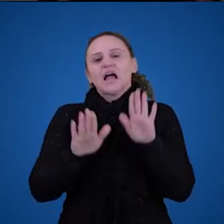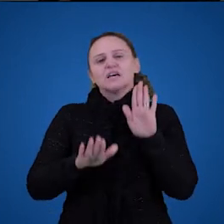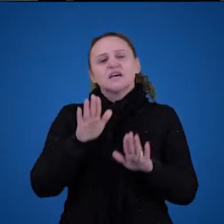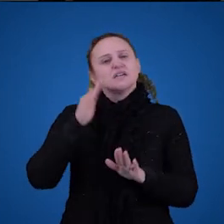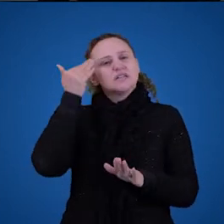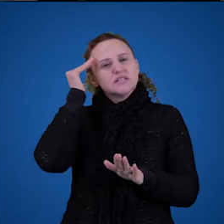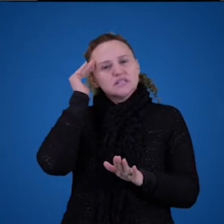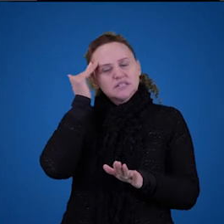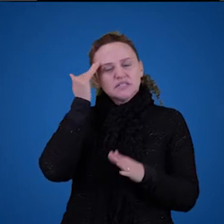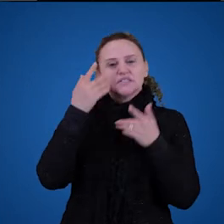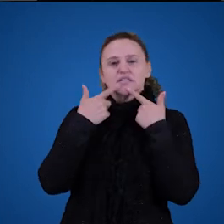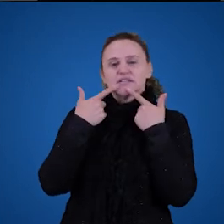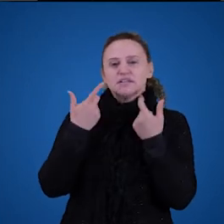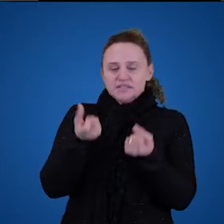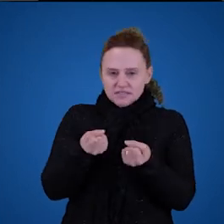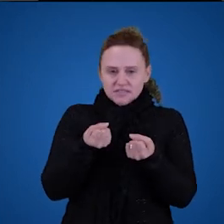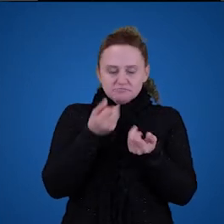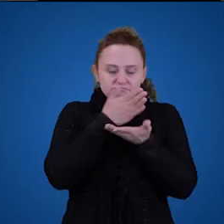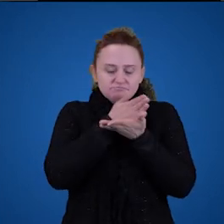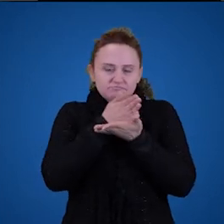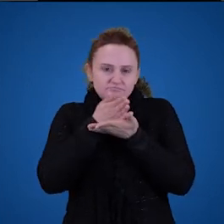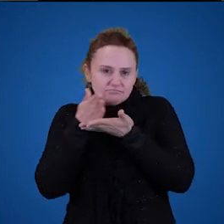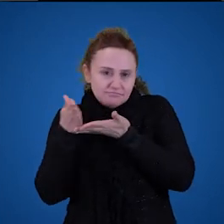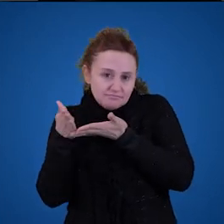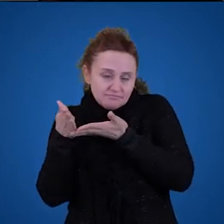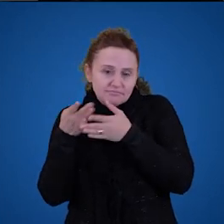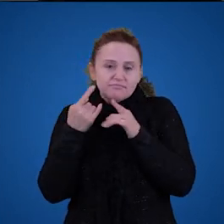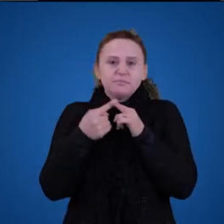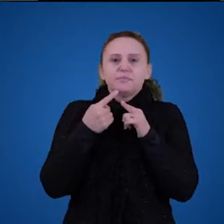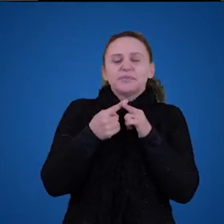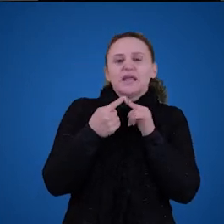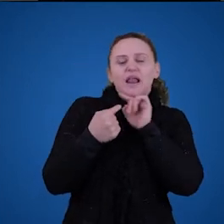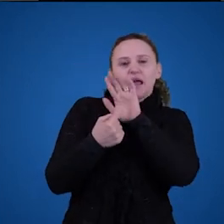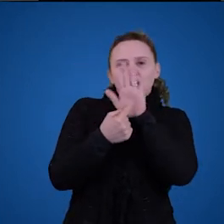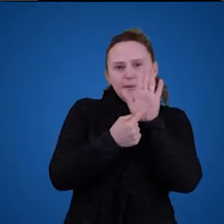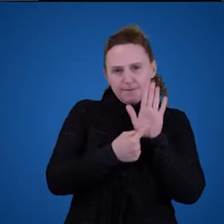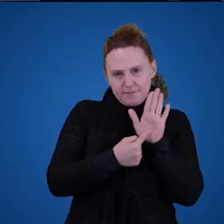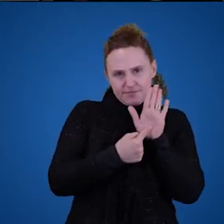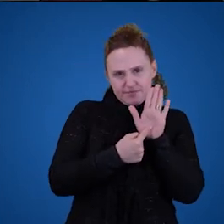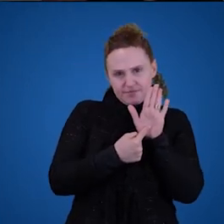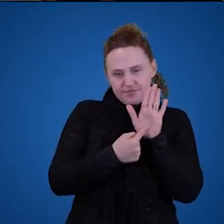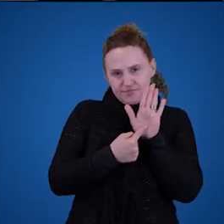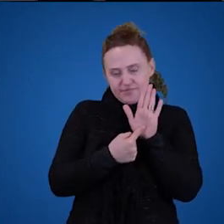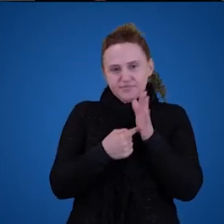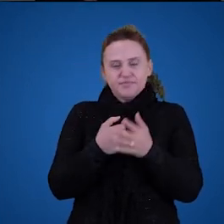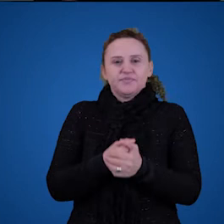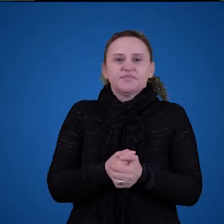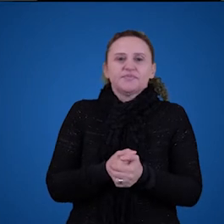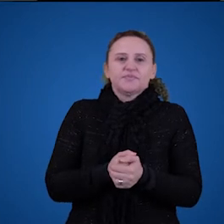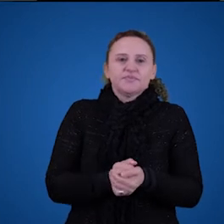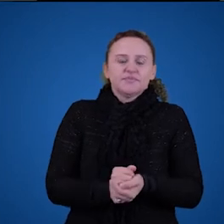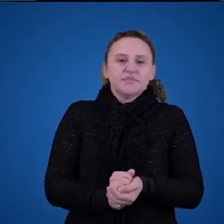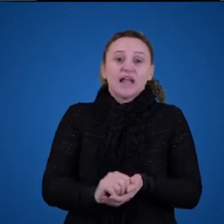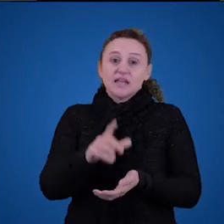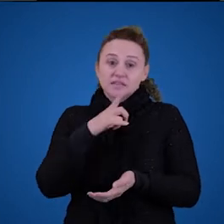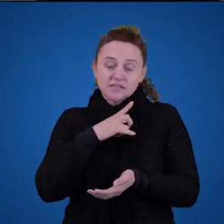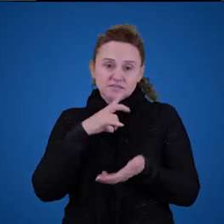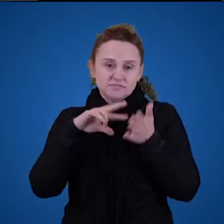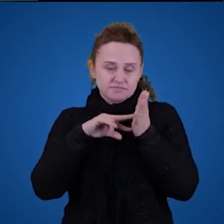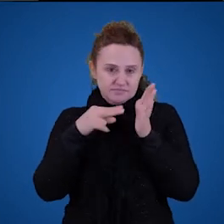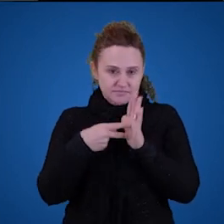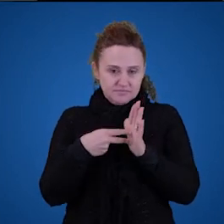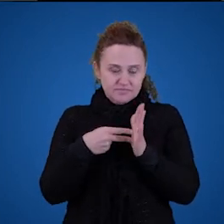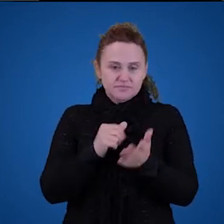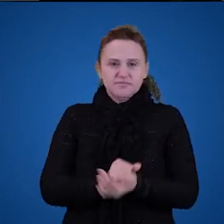compreende a linguagem, né? Pelo menos, em parte, porque ela refere objetos e, se ela refere objetos, então, ela tem significado.